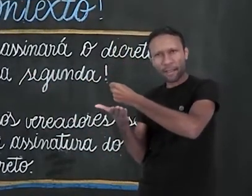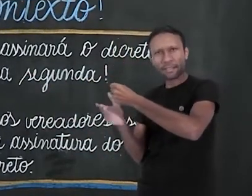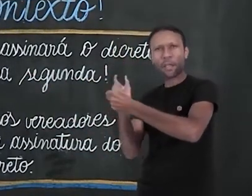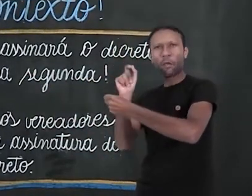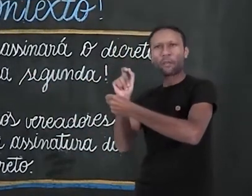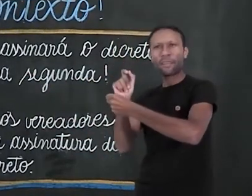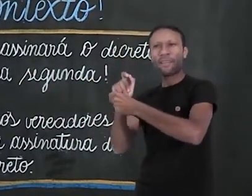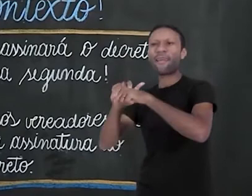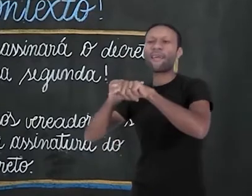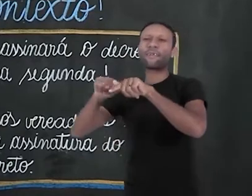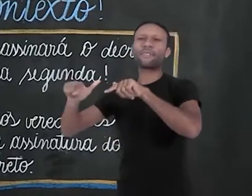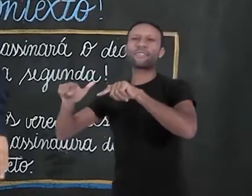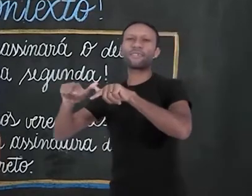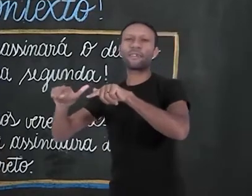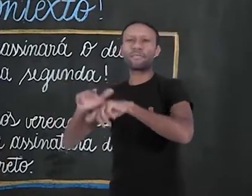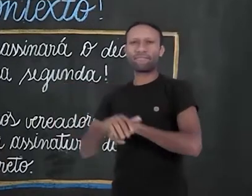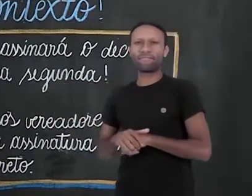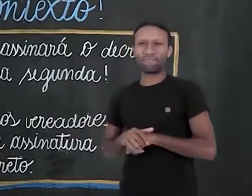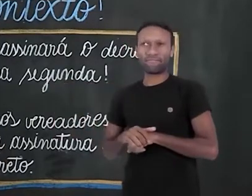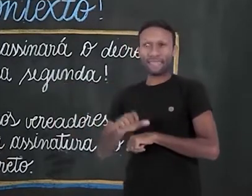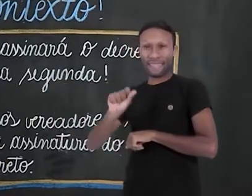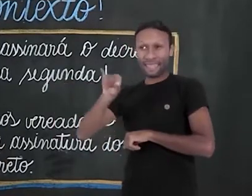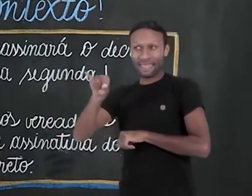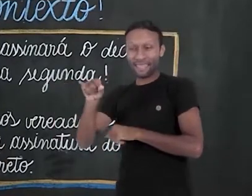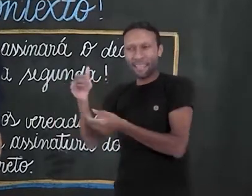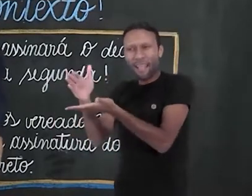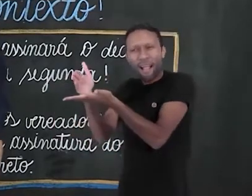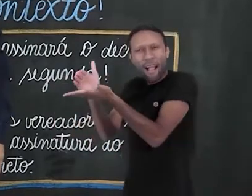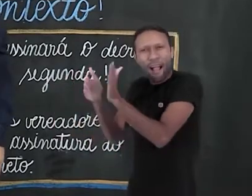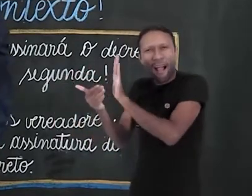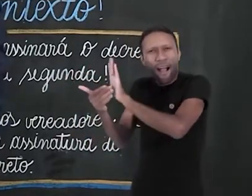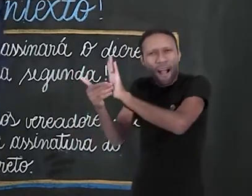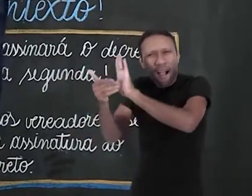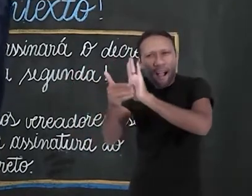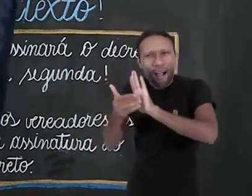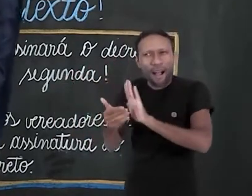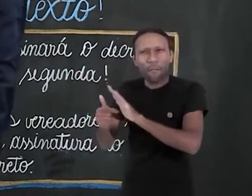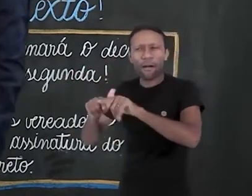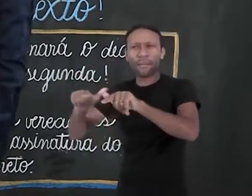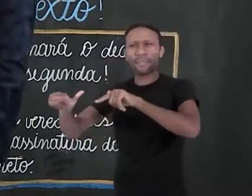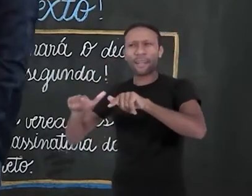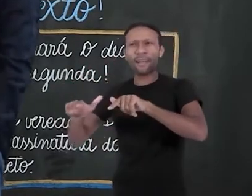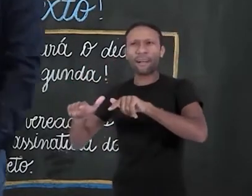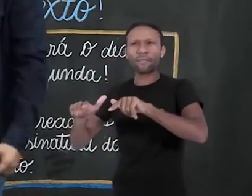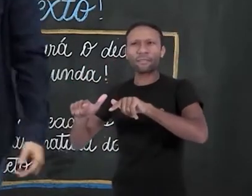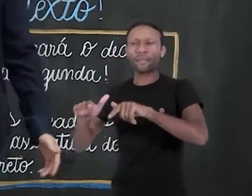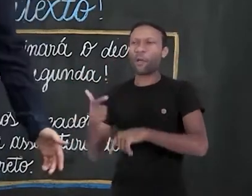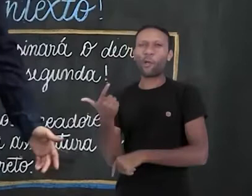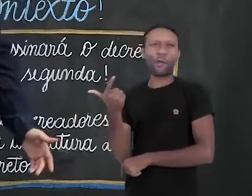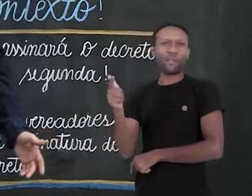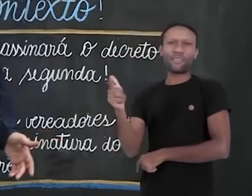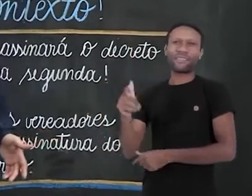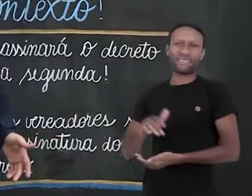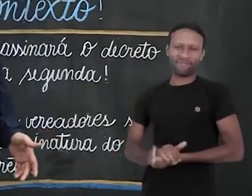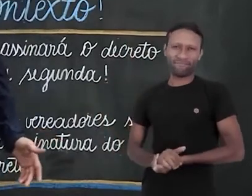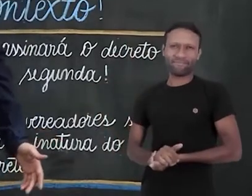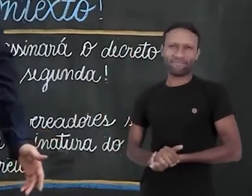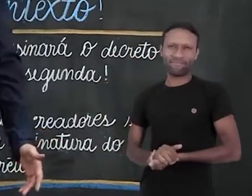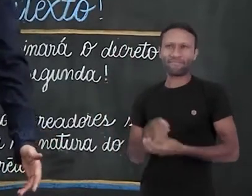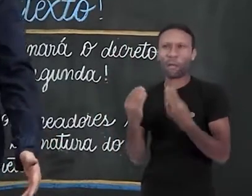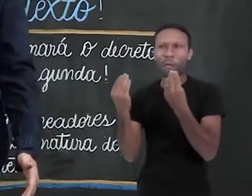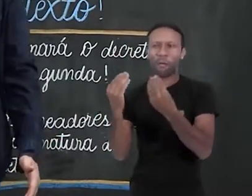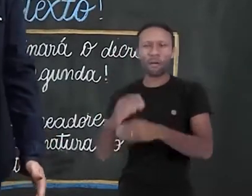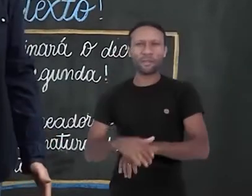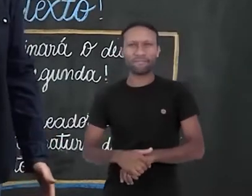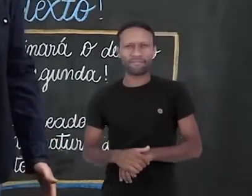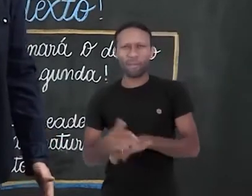empreendimentos. Se eu retiro essa palavra dessa construção e digo os novos inaugurados na cidade, não vai fazer muito